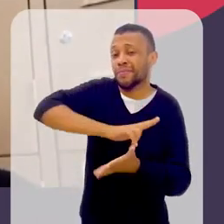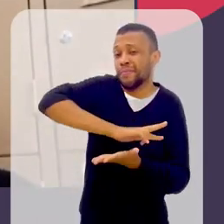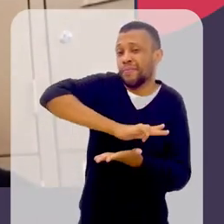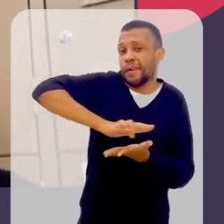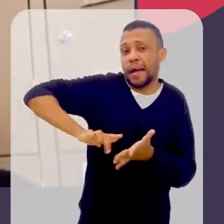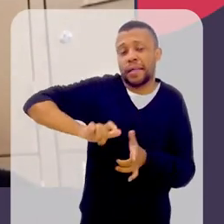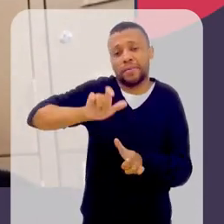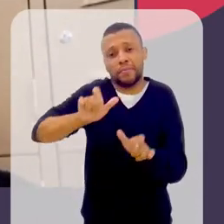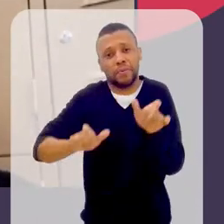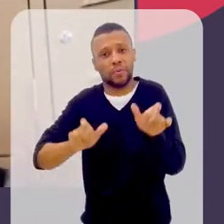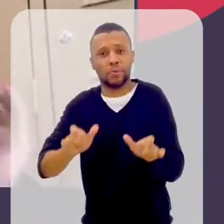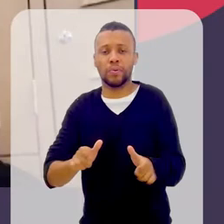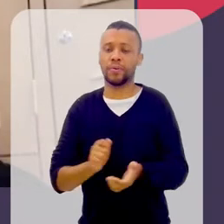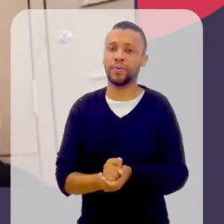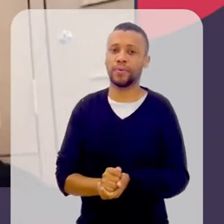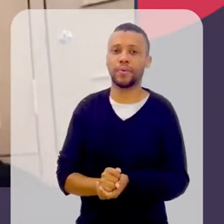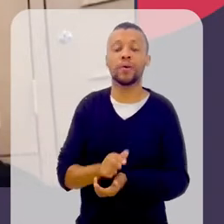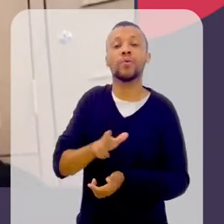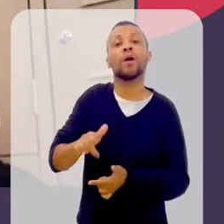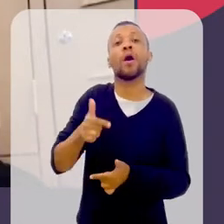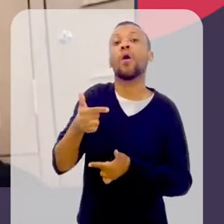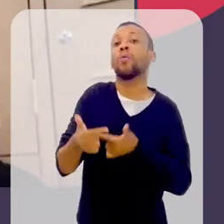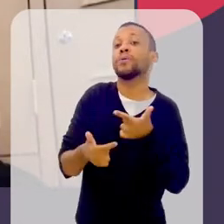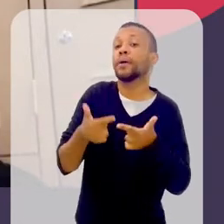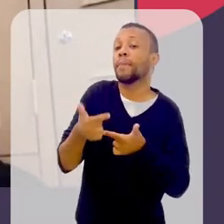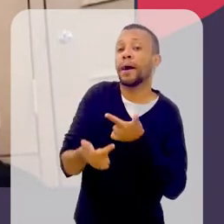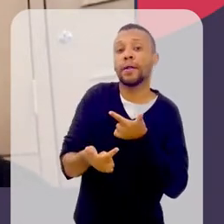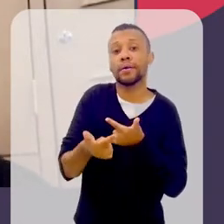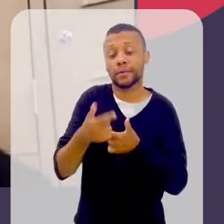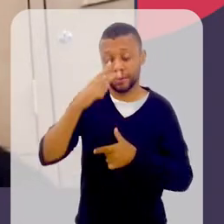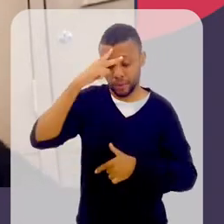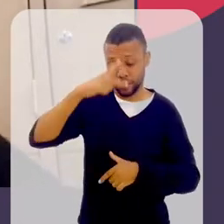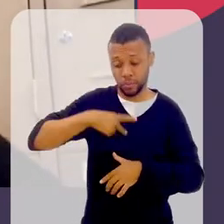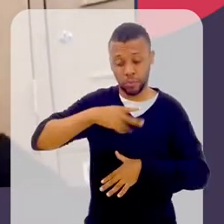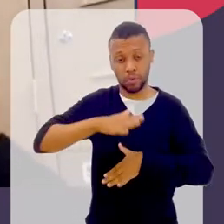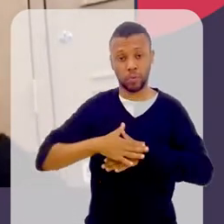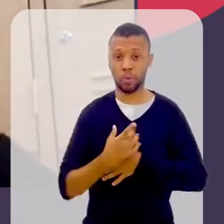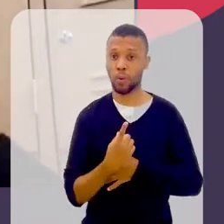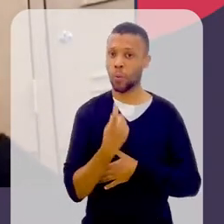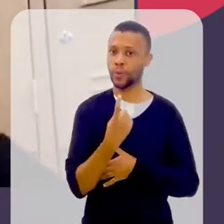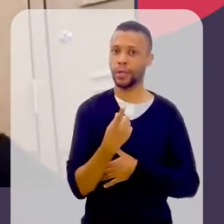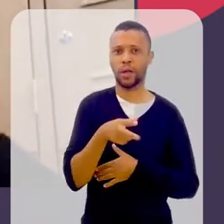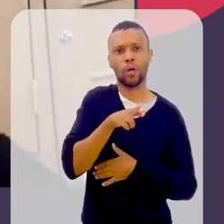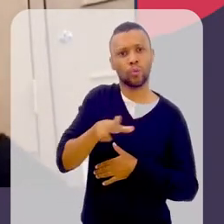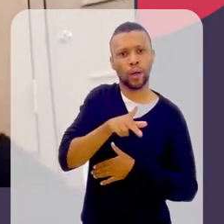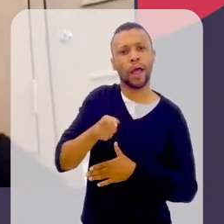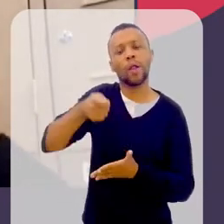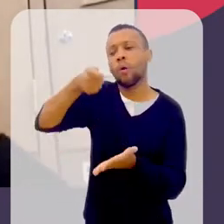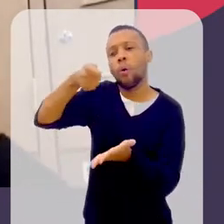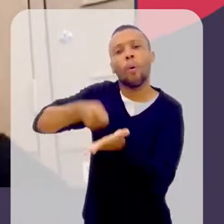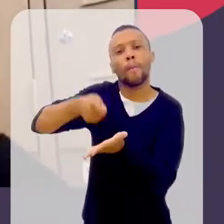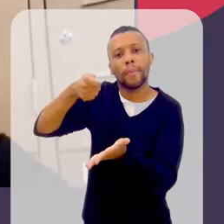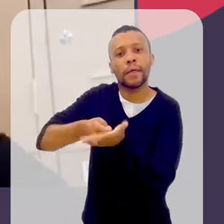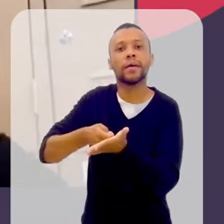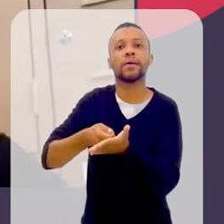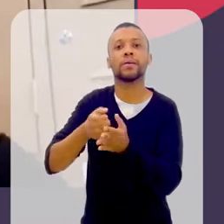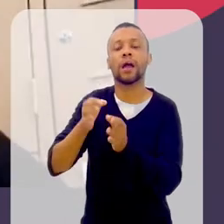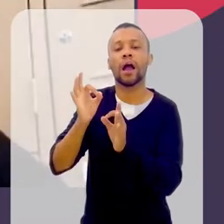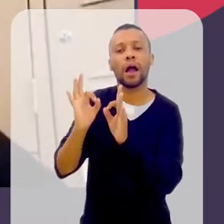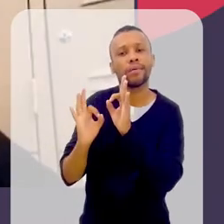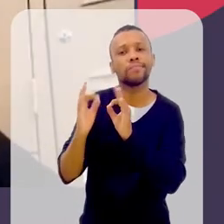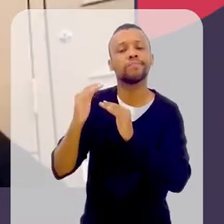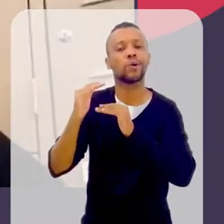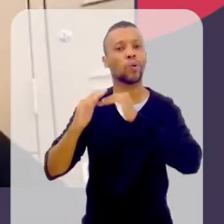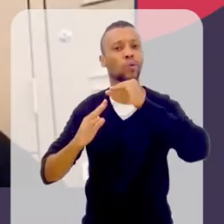mãos. Ele não é um trabalho que pode ser feito por uma pessoa só. Então, por isso, ele exige não